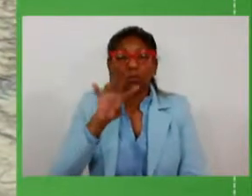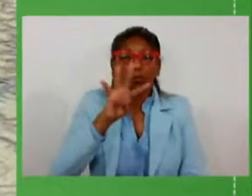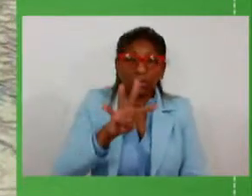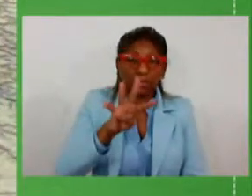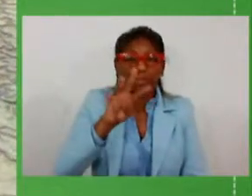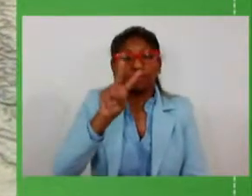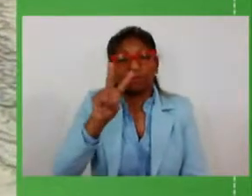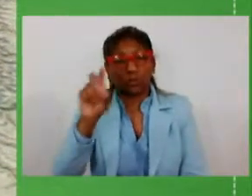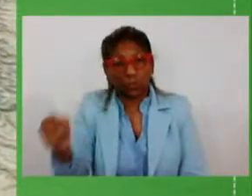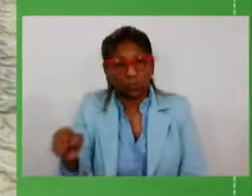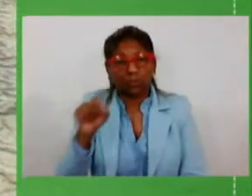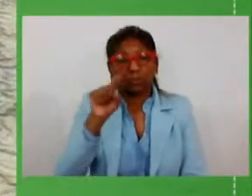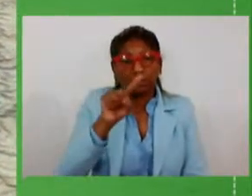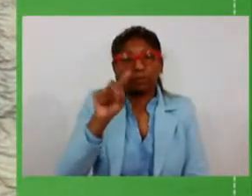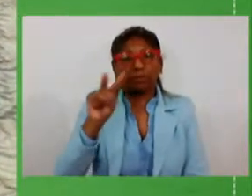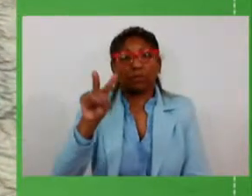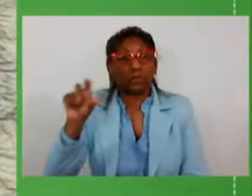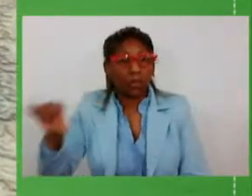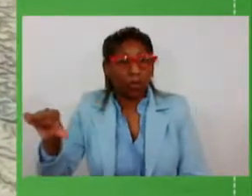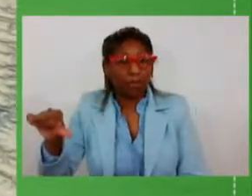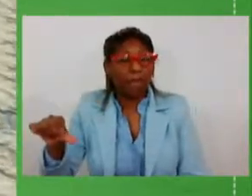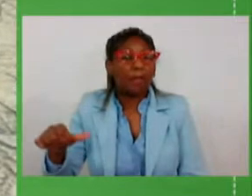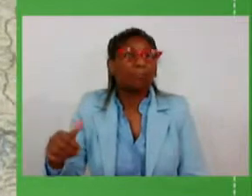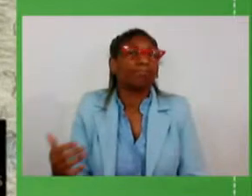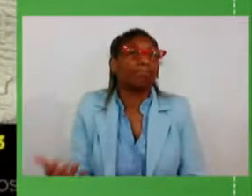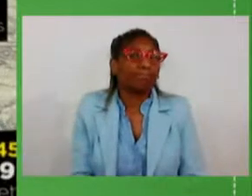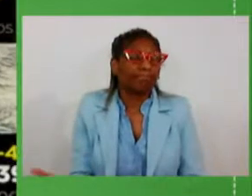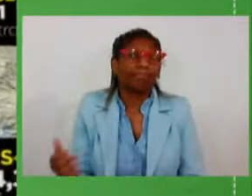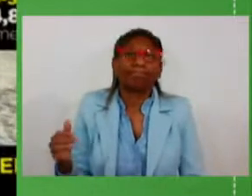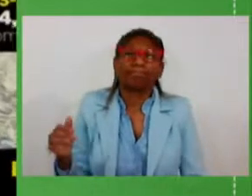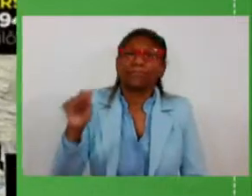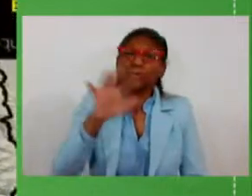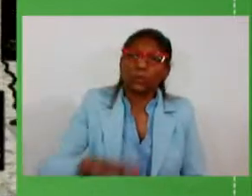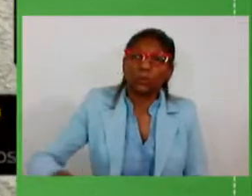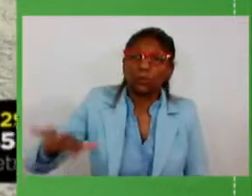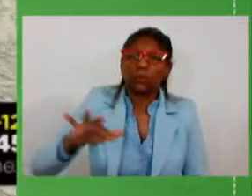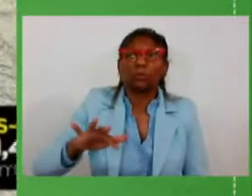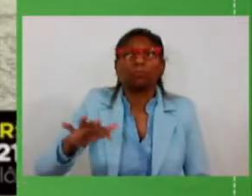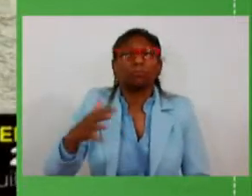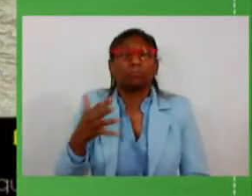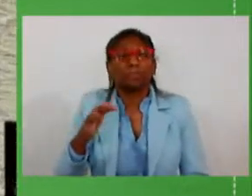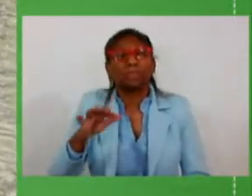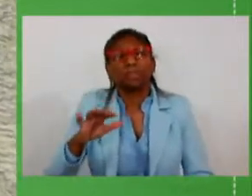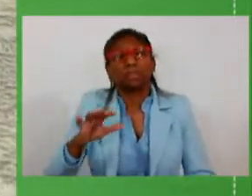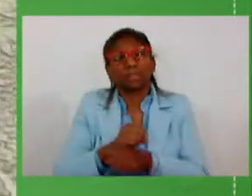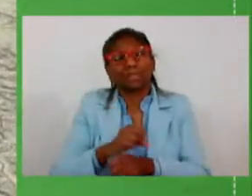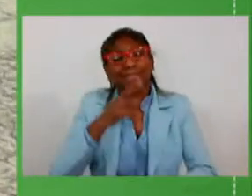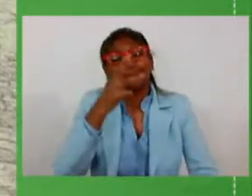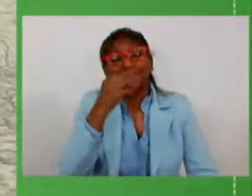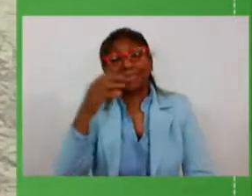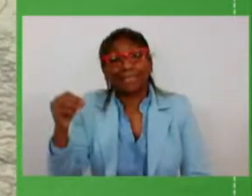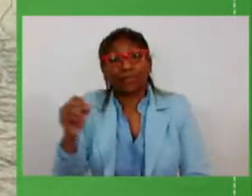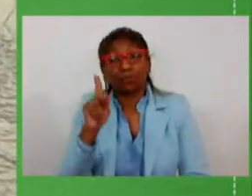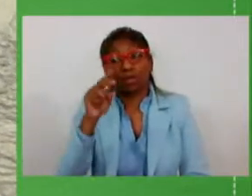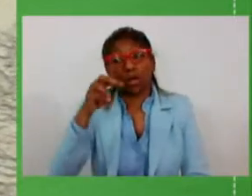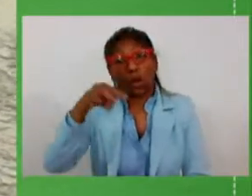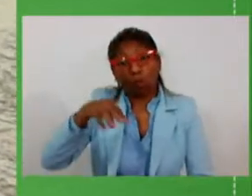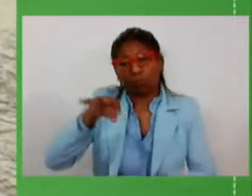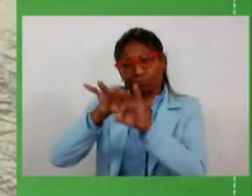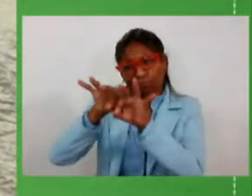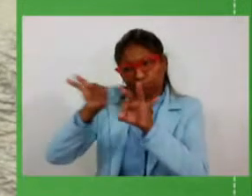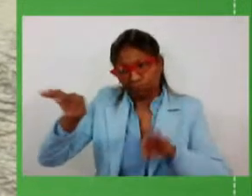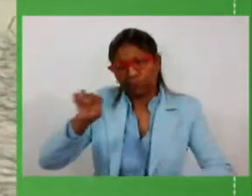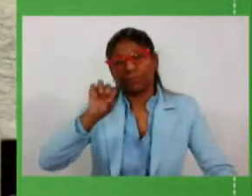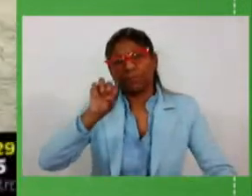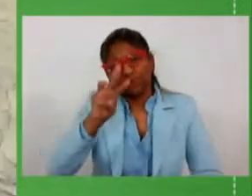nós estamos falando aqui de rodovias que vão ser mais de 300 quilômetros delas 345